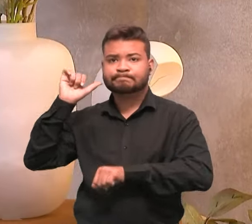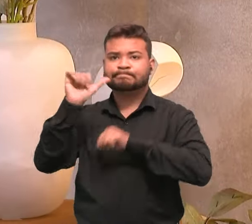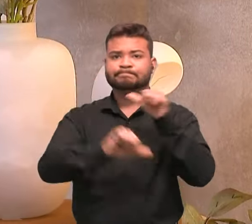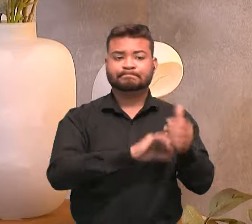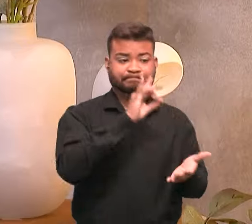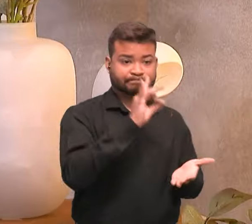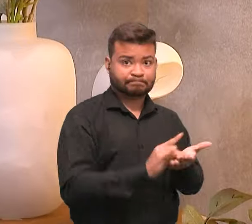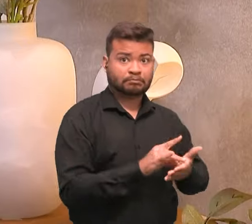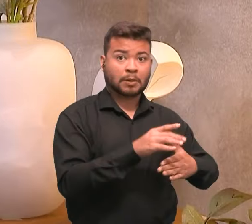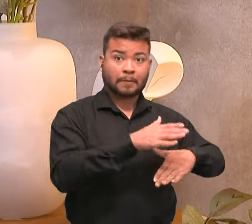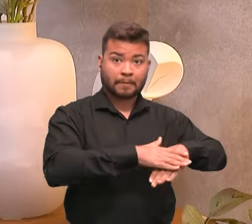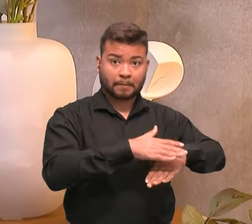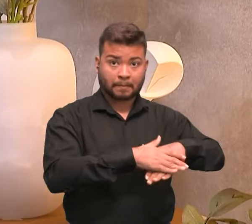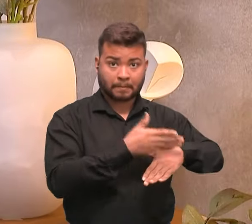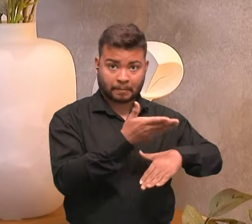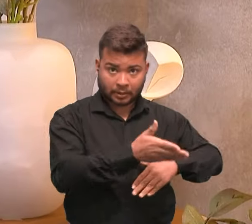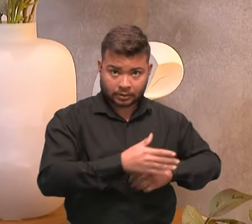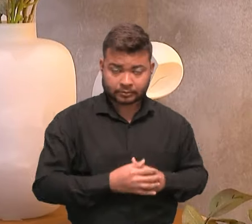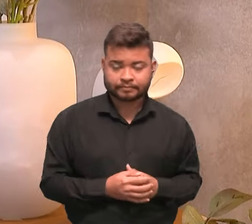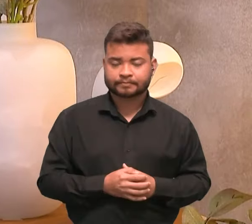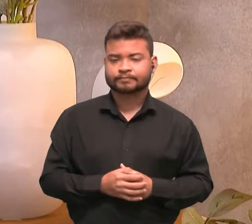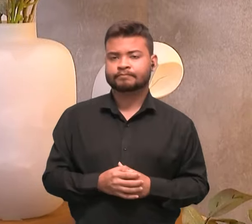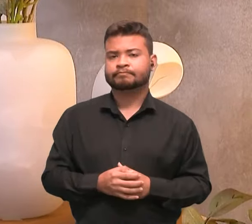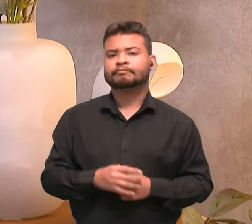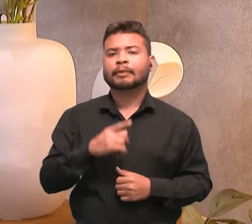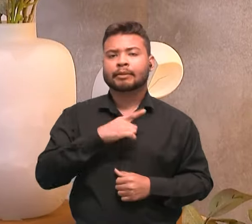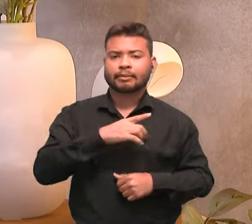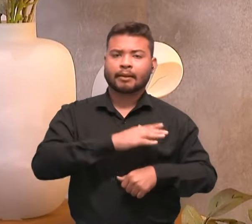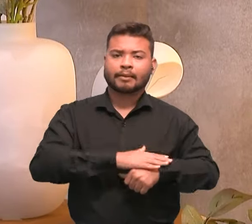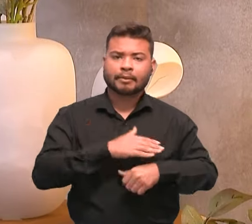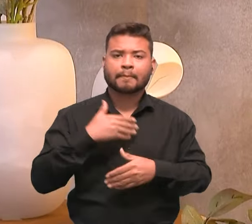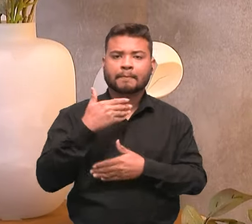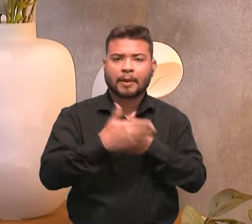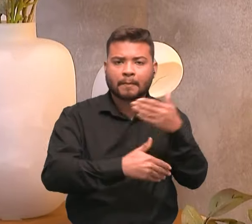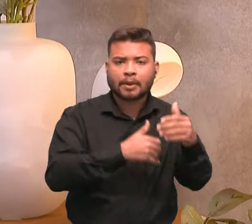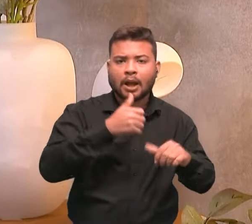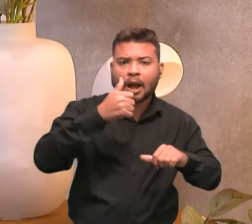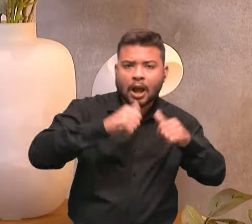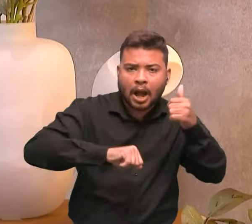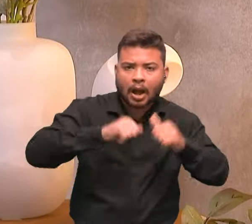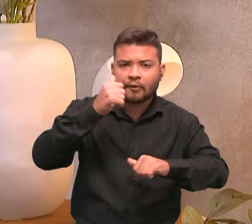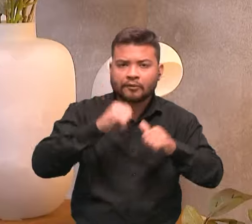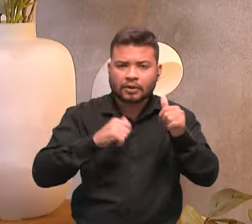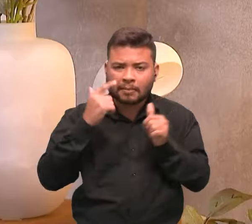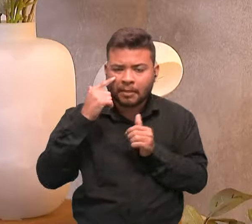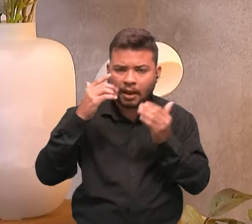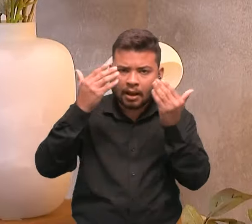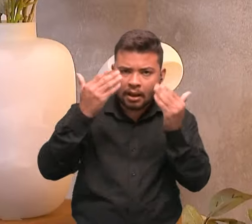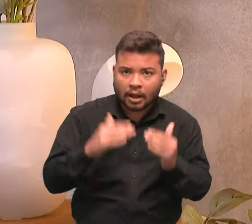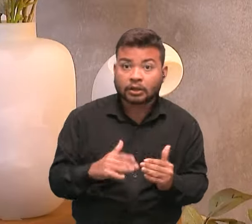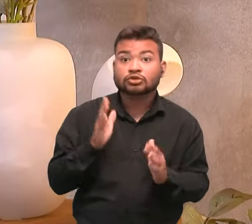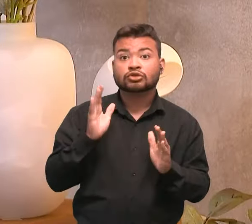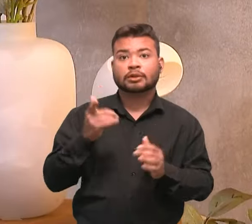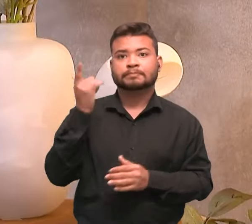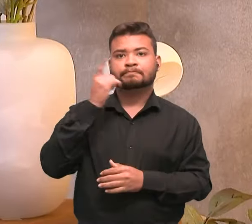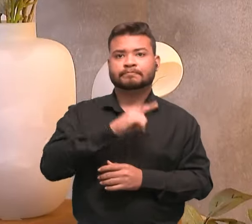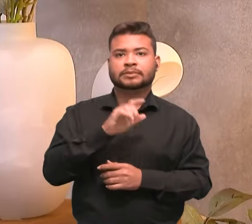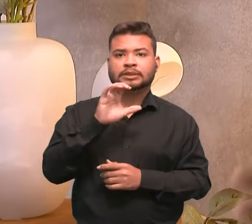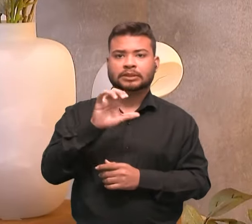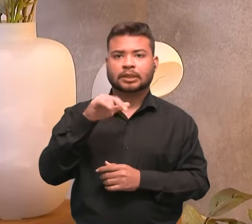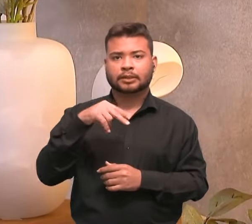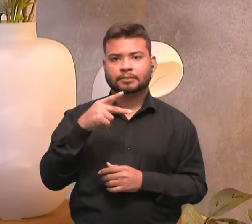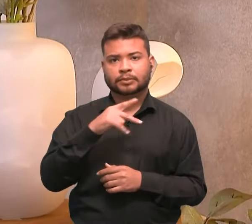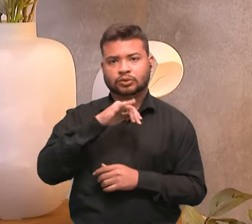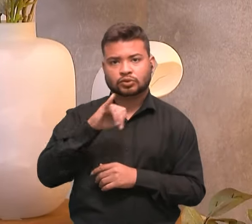negócio. Passada essa etapa, por algumas avaliações e consegue já ter um CNPJ, um produto mínimo